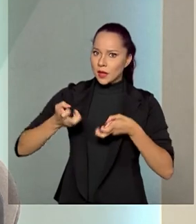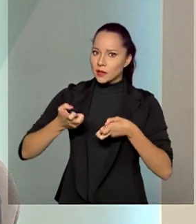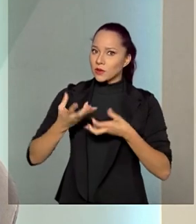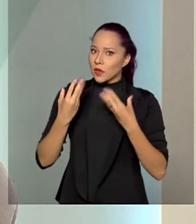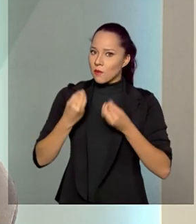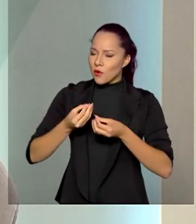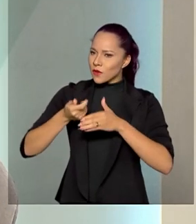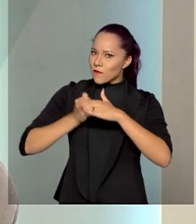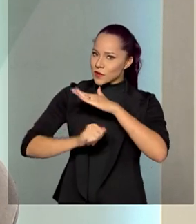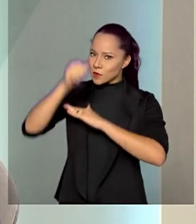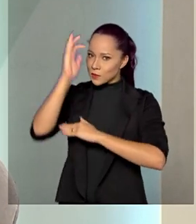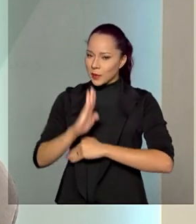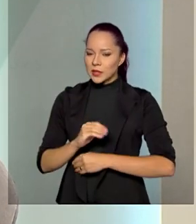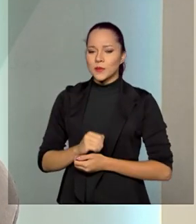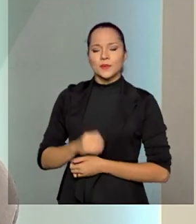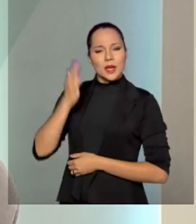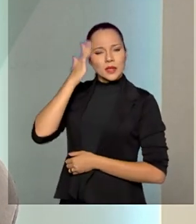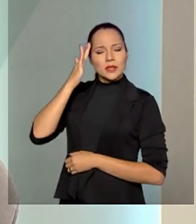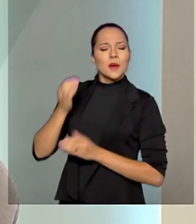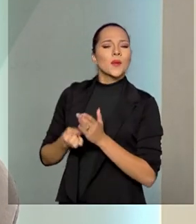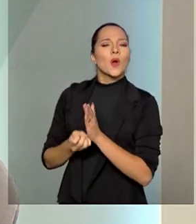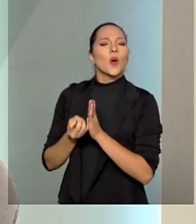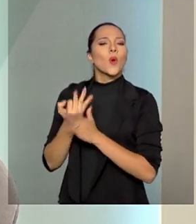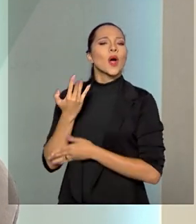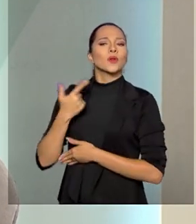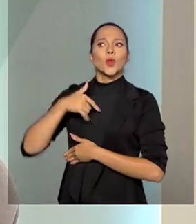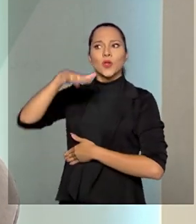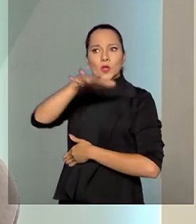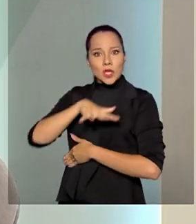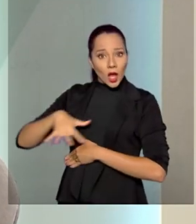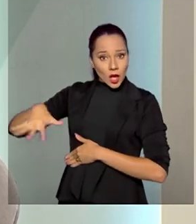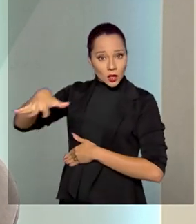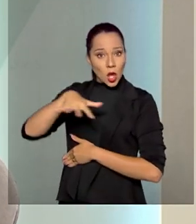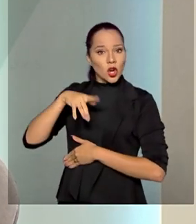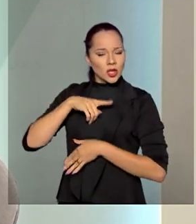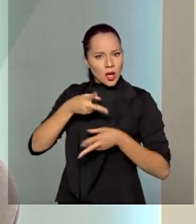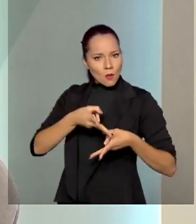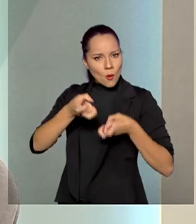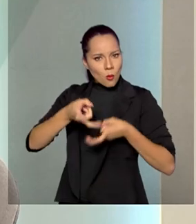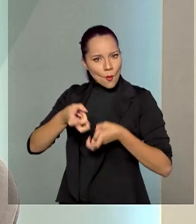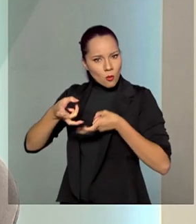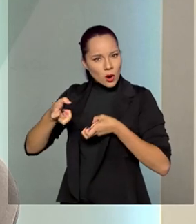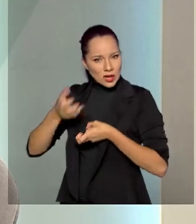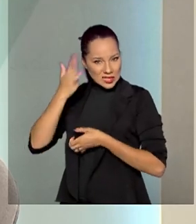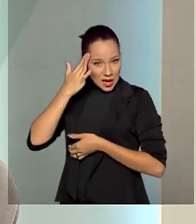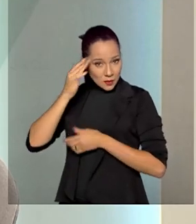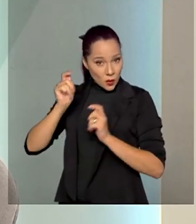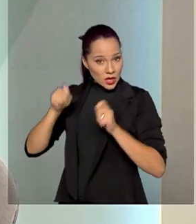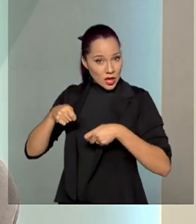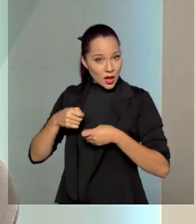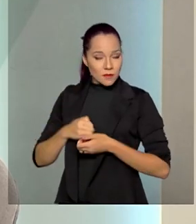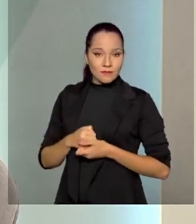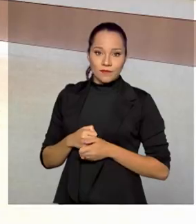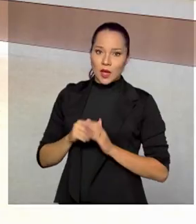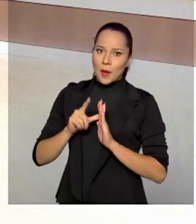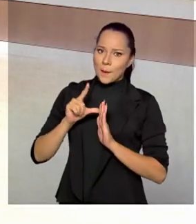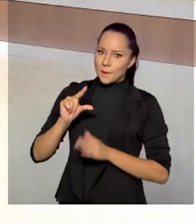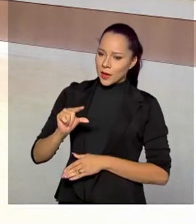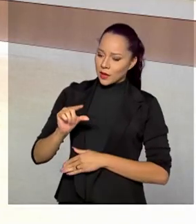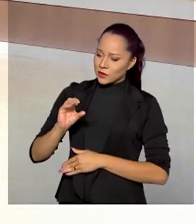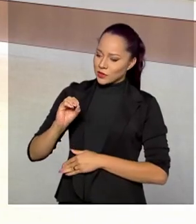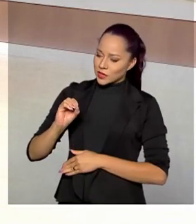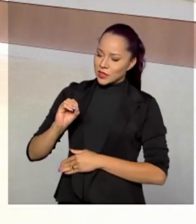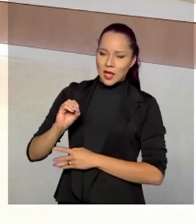E você sabe quanto do nosso território há atividade mineral? Menos de 0